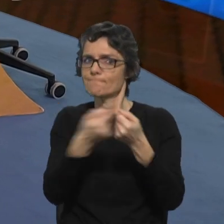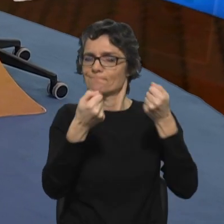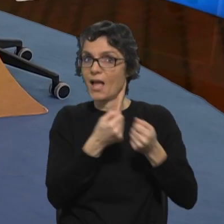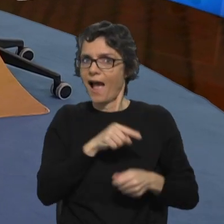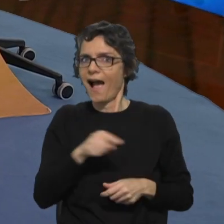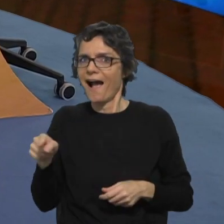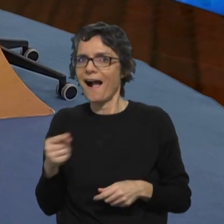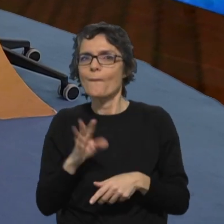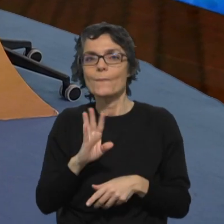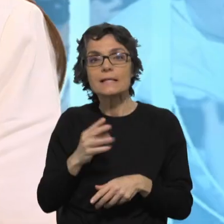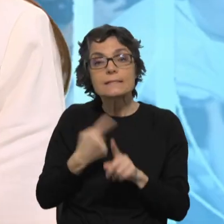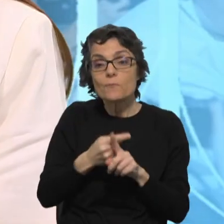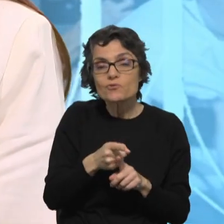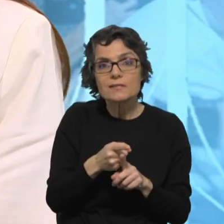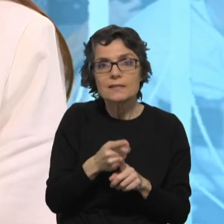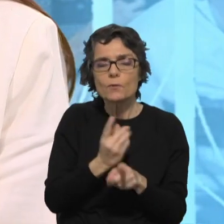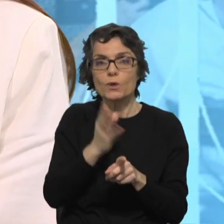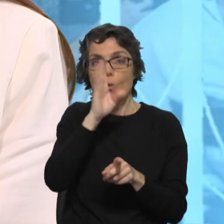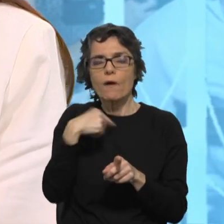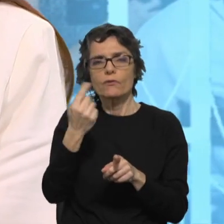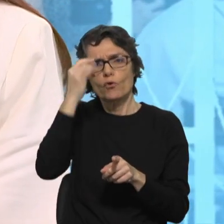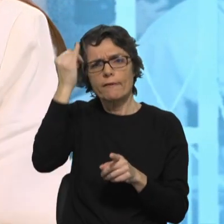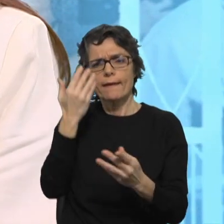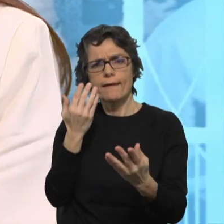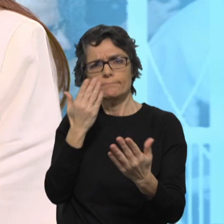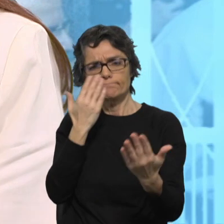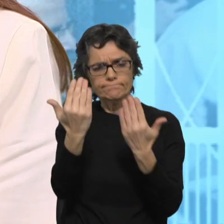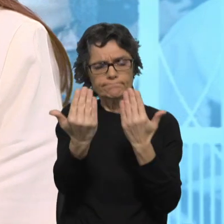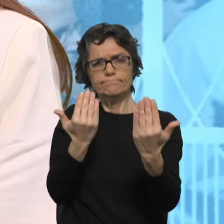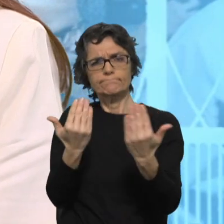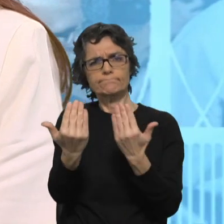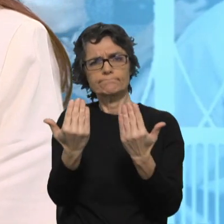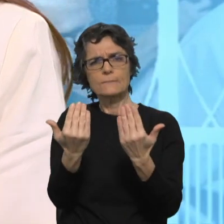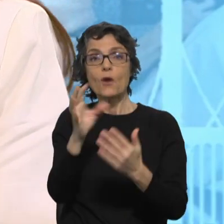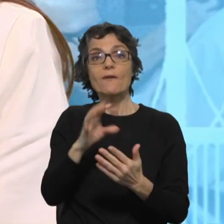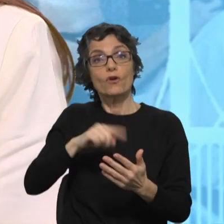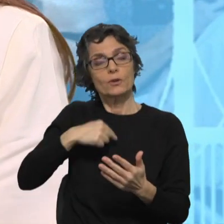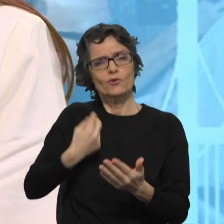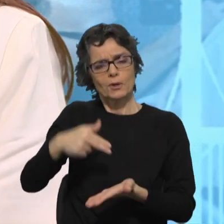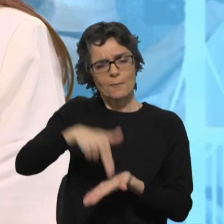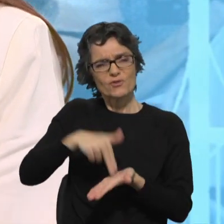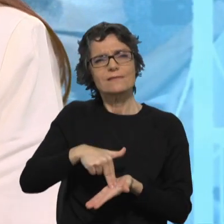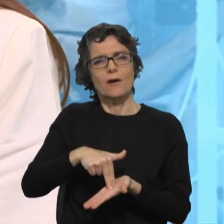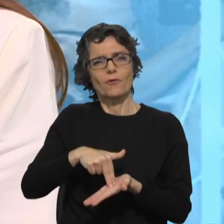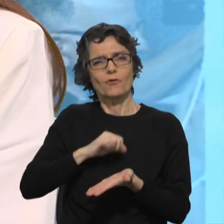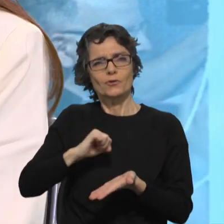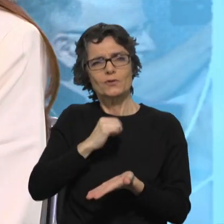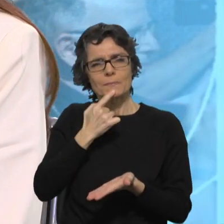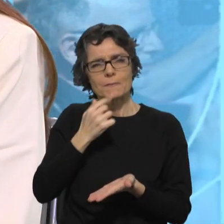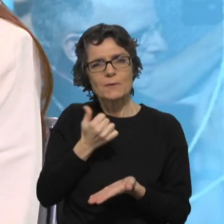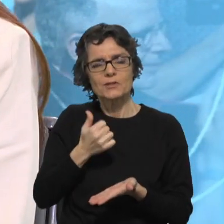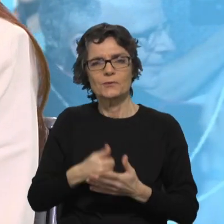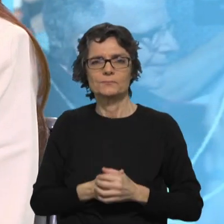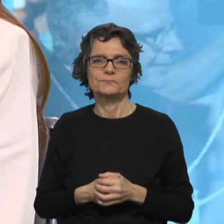Mas que bom, porque no confronto das ideias com o outro, nós também reafirmamos as nossas ou enraizamos as nossas. Eu até